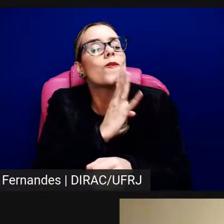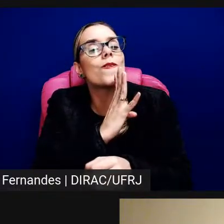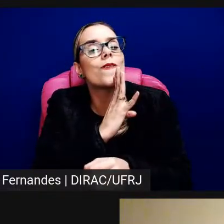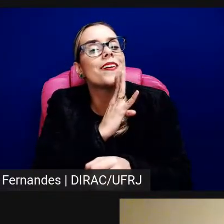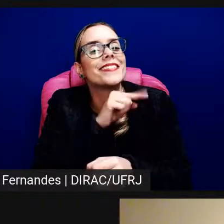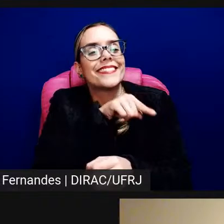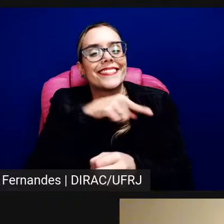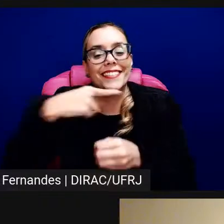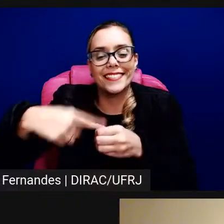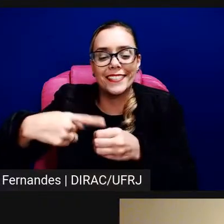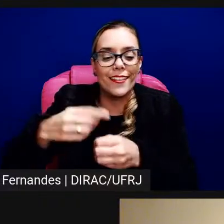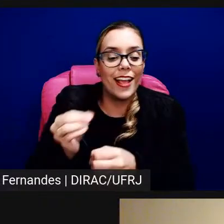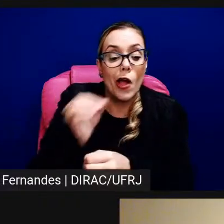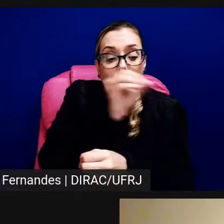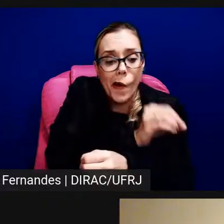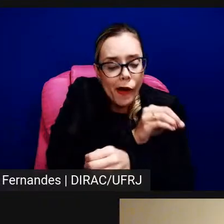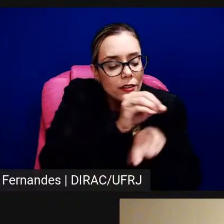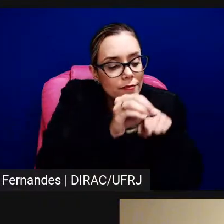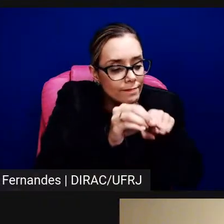a maioria mulheres,